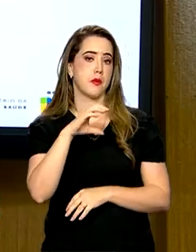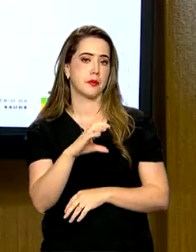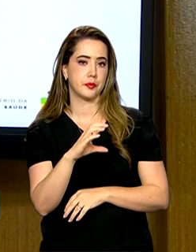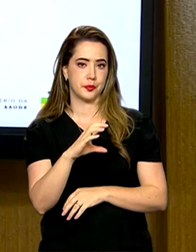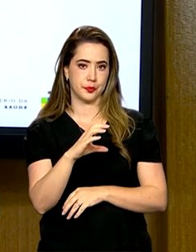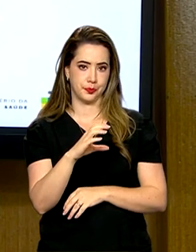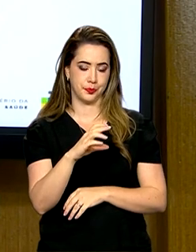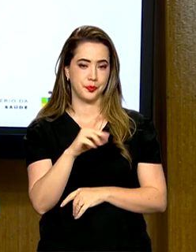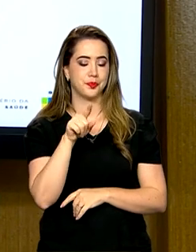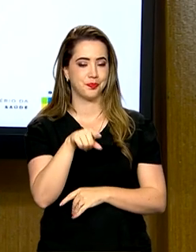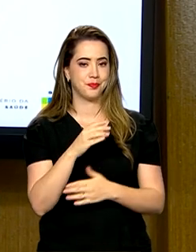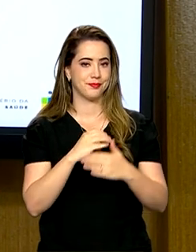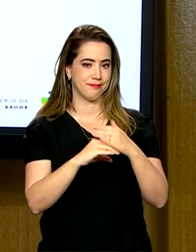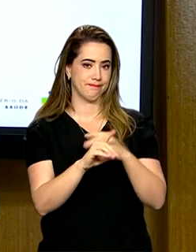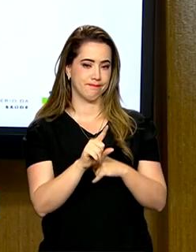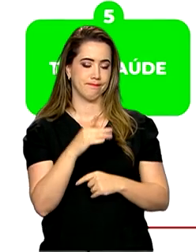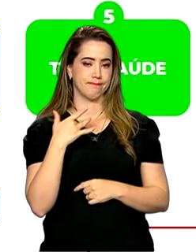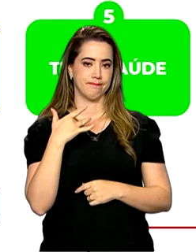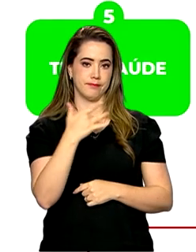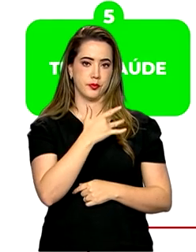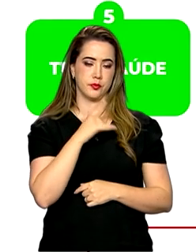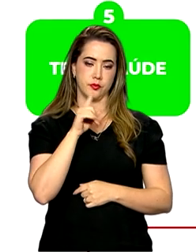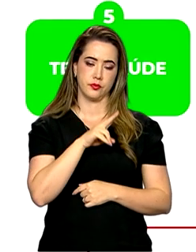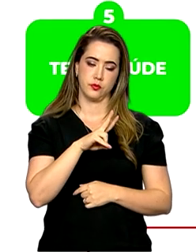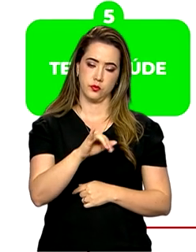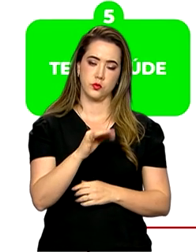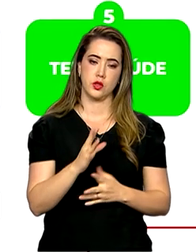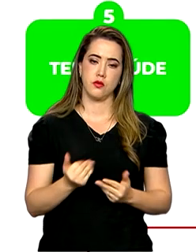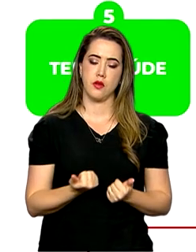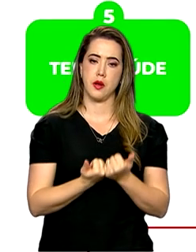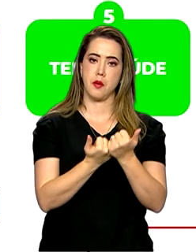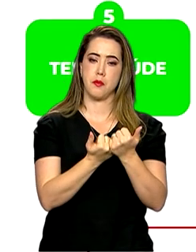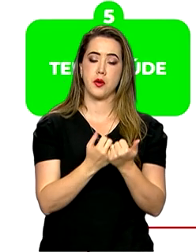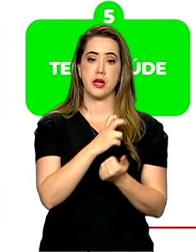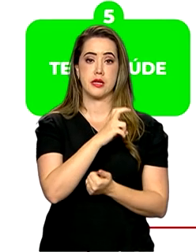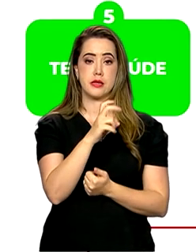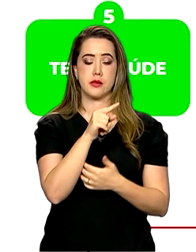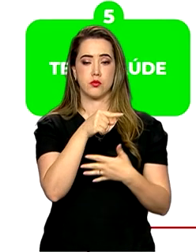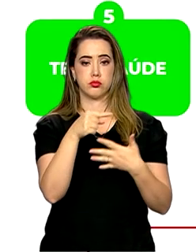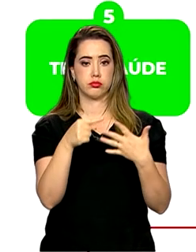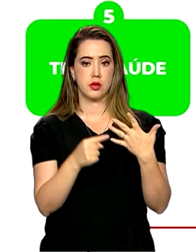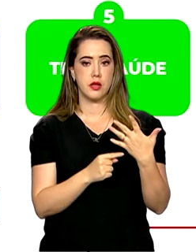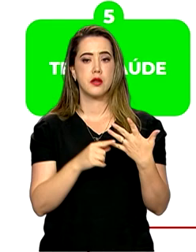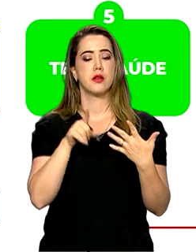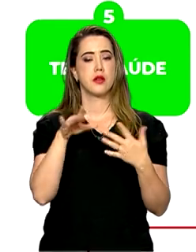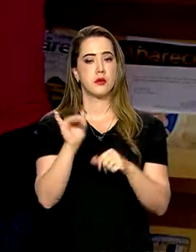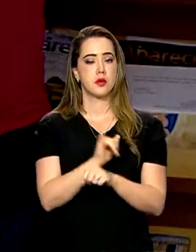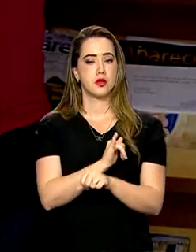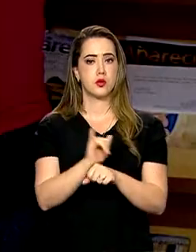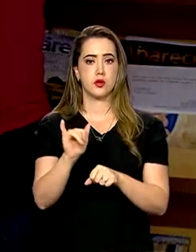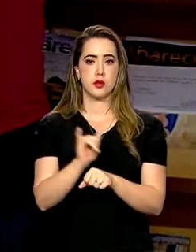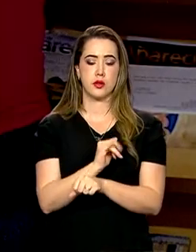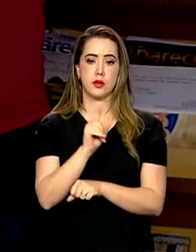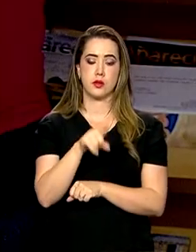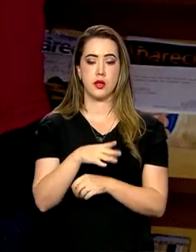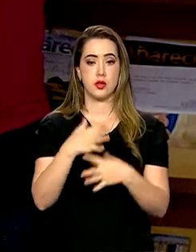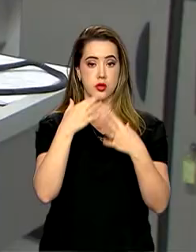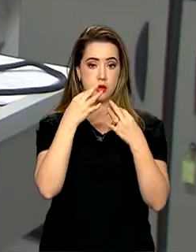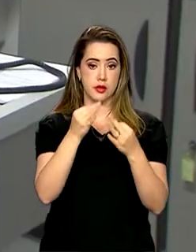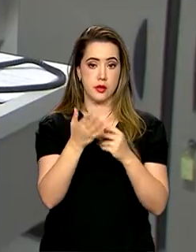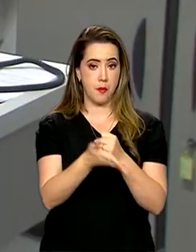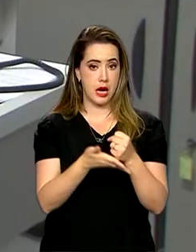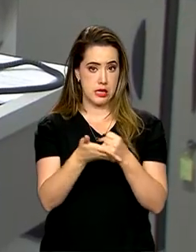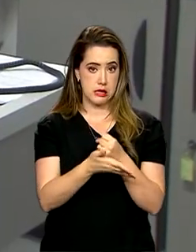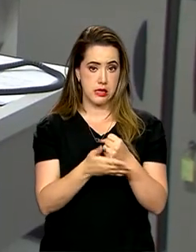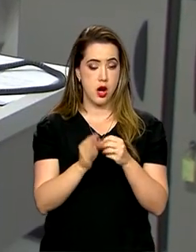PAC, os investimentos em saúde vão contemplar cinco pilares considerados estratégicos. Atenção primária,